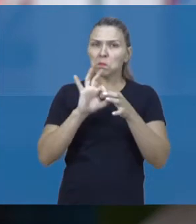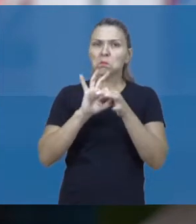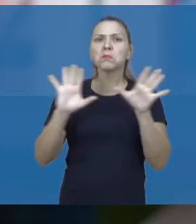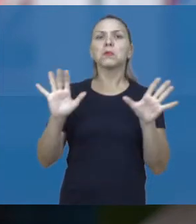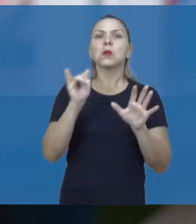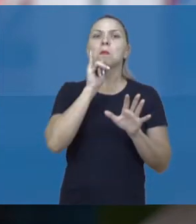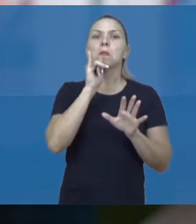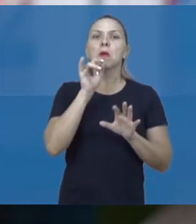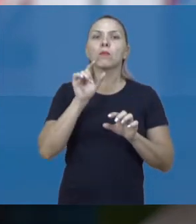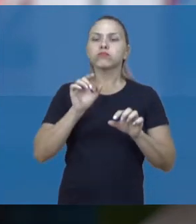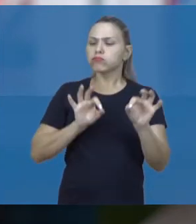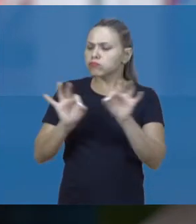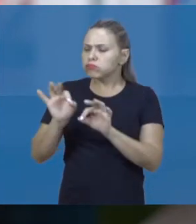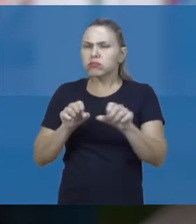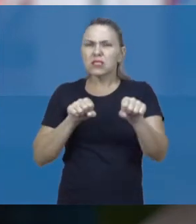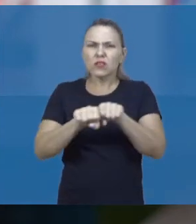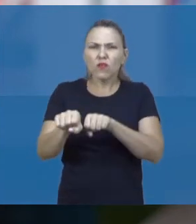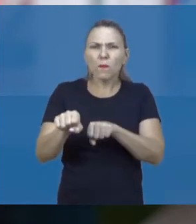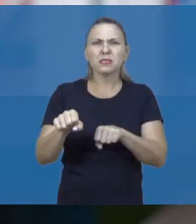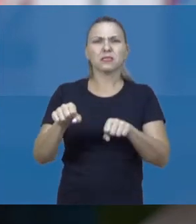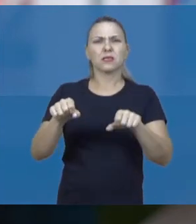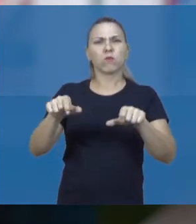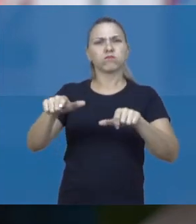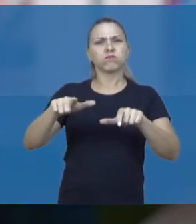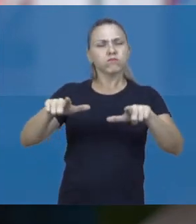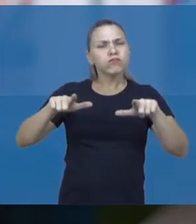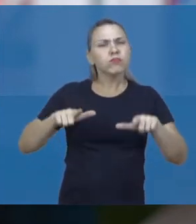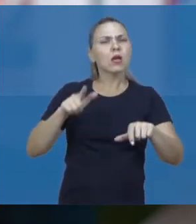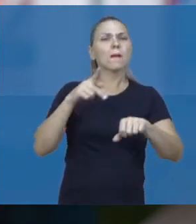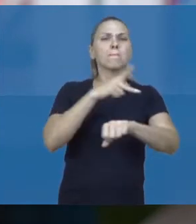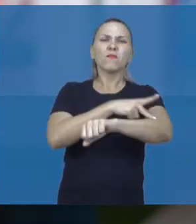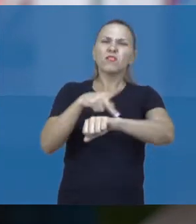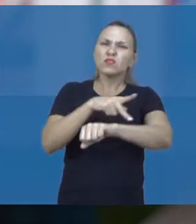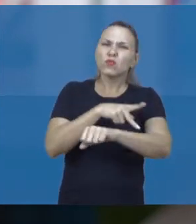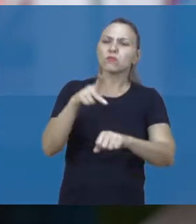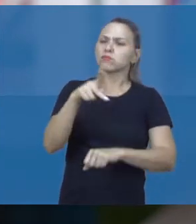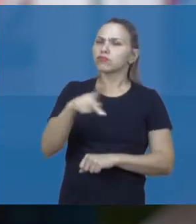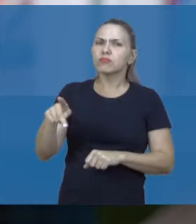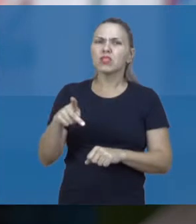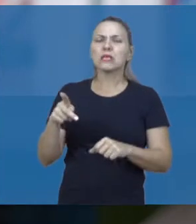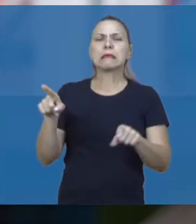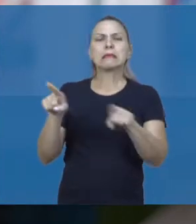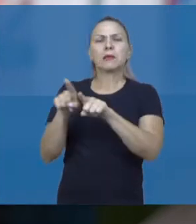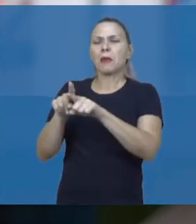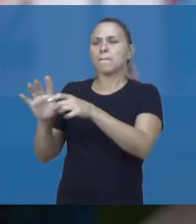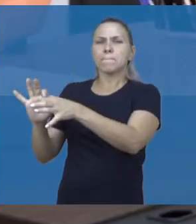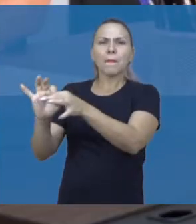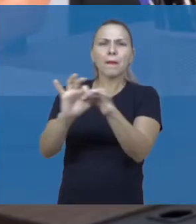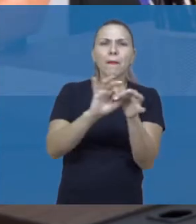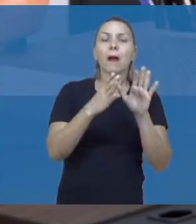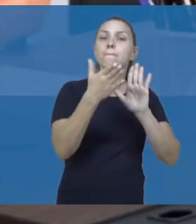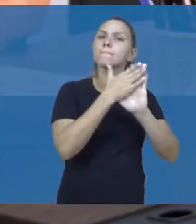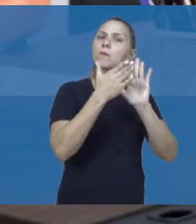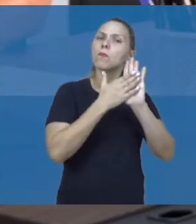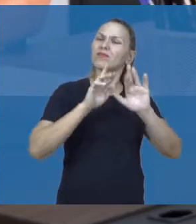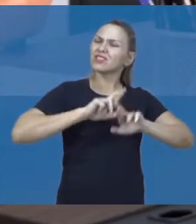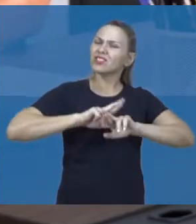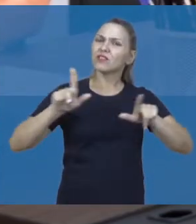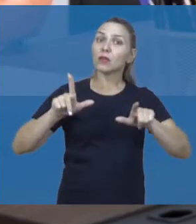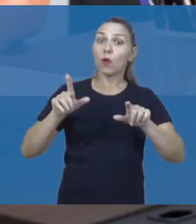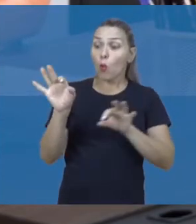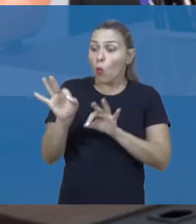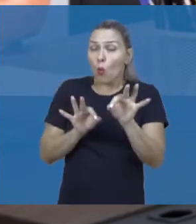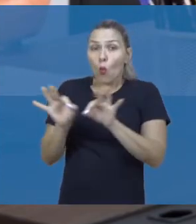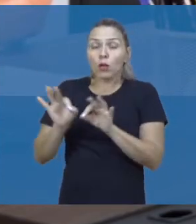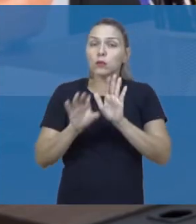a partir de formação de professor, a partir de articulação com diferentes propostas. Organizar que esse